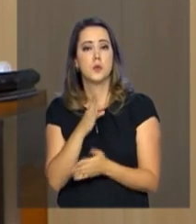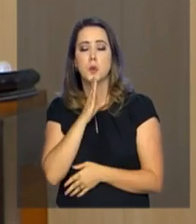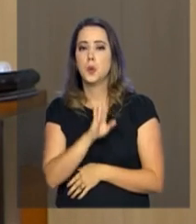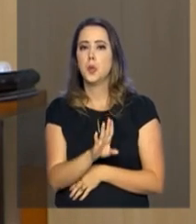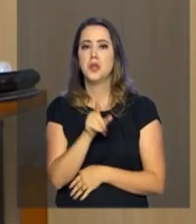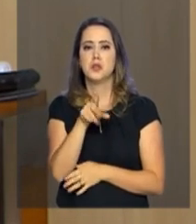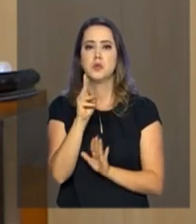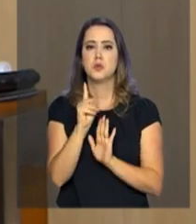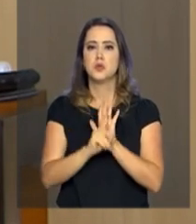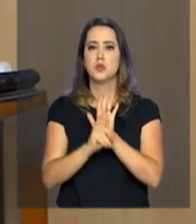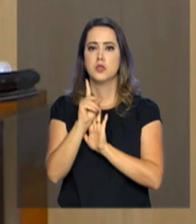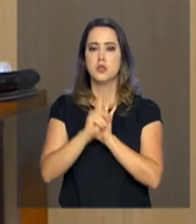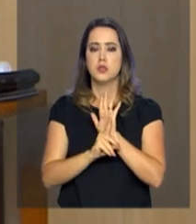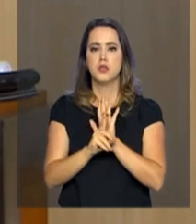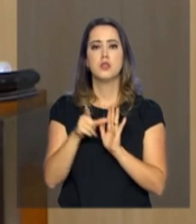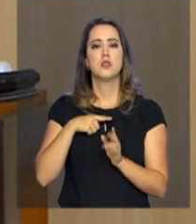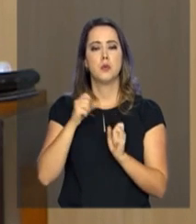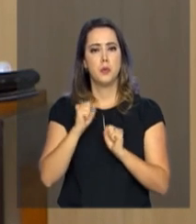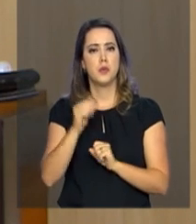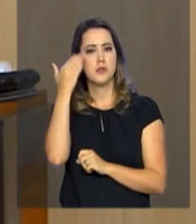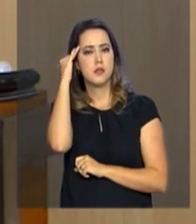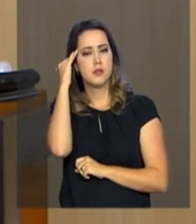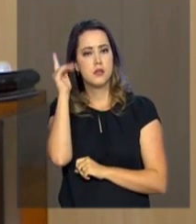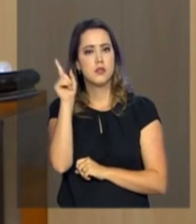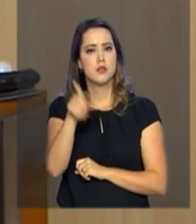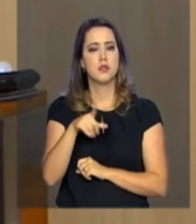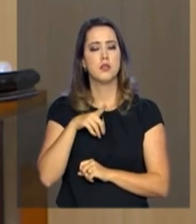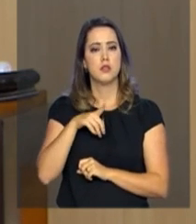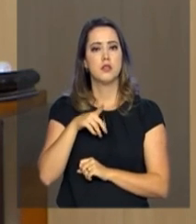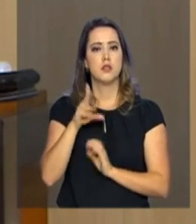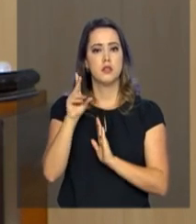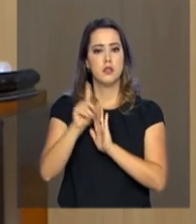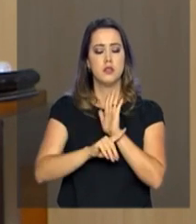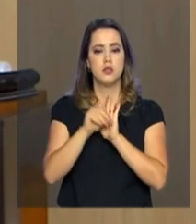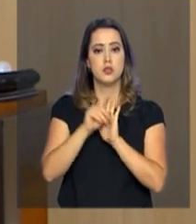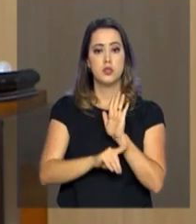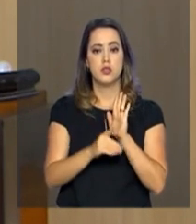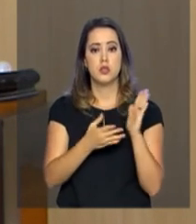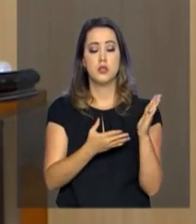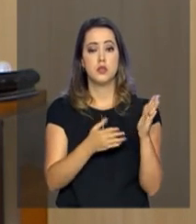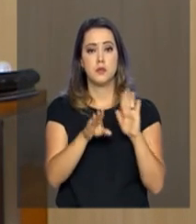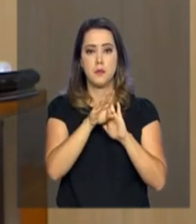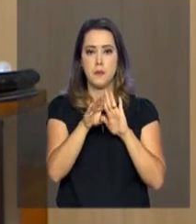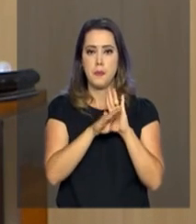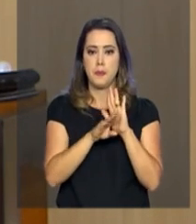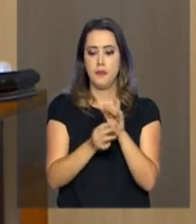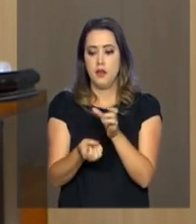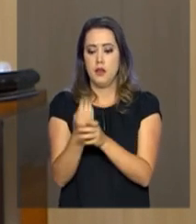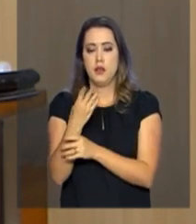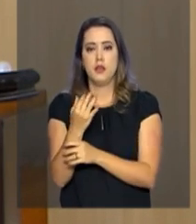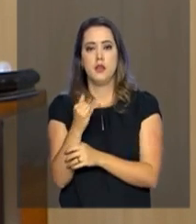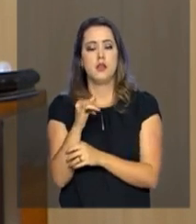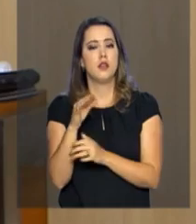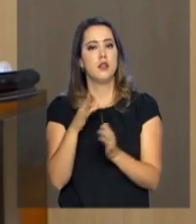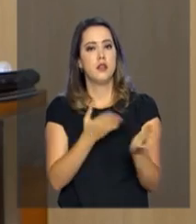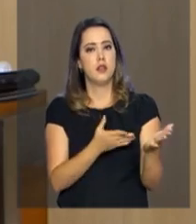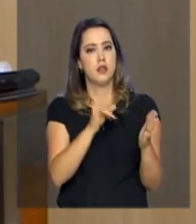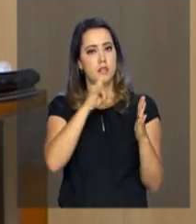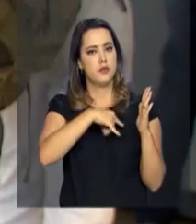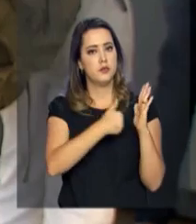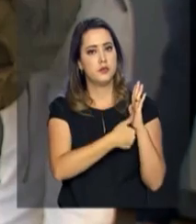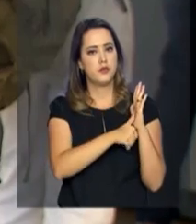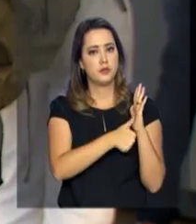direito para que eles possam compreender a existência do programa, gerar sua identidade jovem e passar a ter acesso a esses